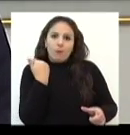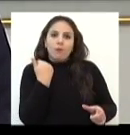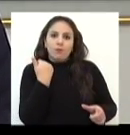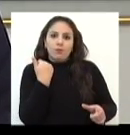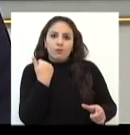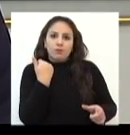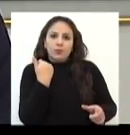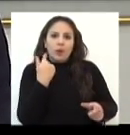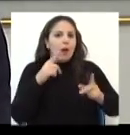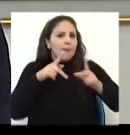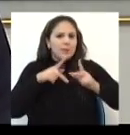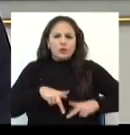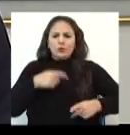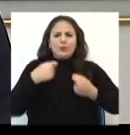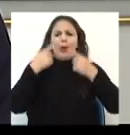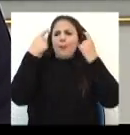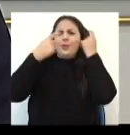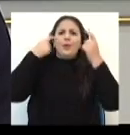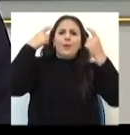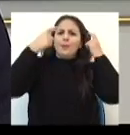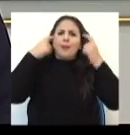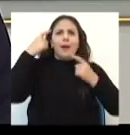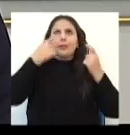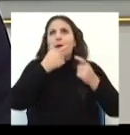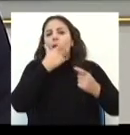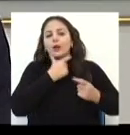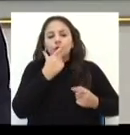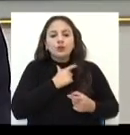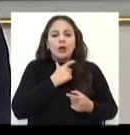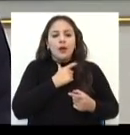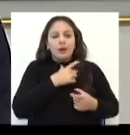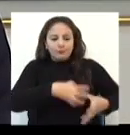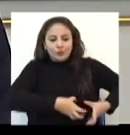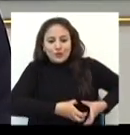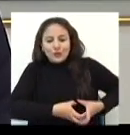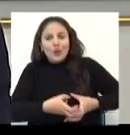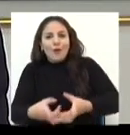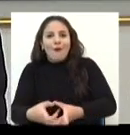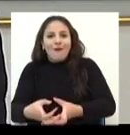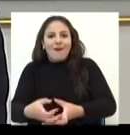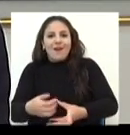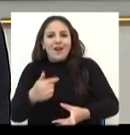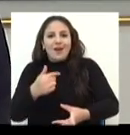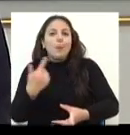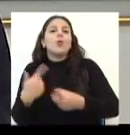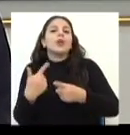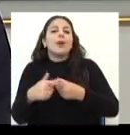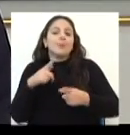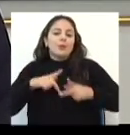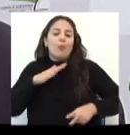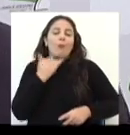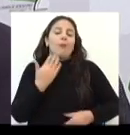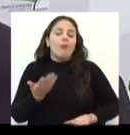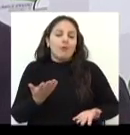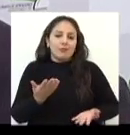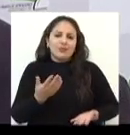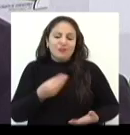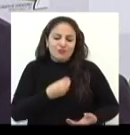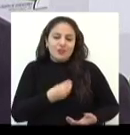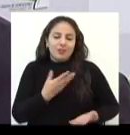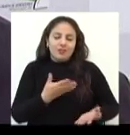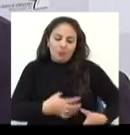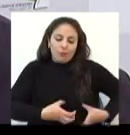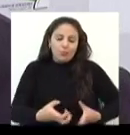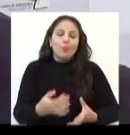Então, a pessoa não tem por que ficar preocupada achando que a pessoa, de repente, não faleceu, estão tirando os órgãos, como dizem. No país,